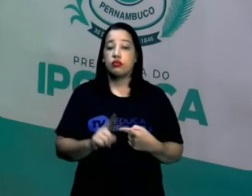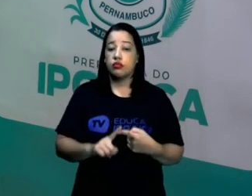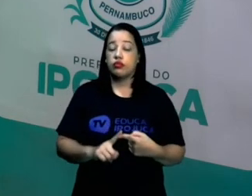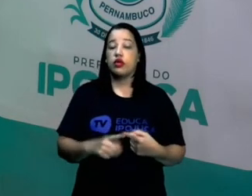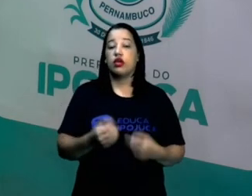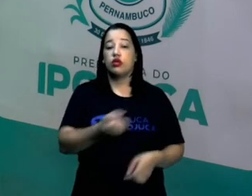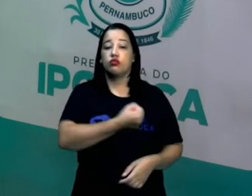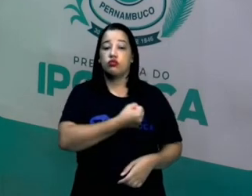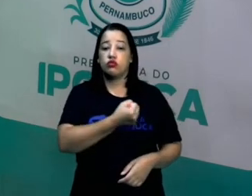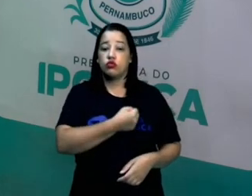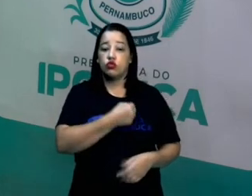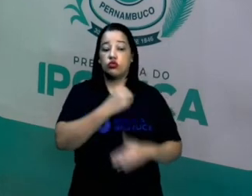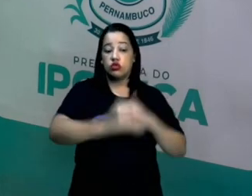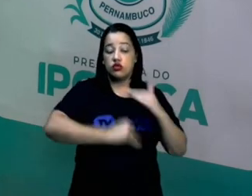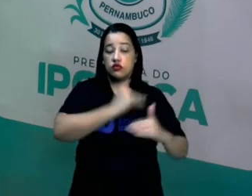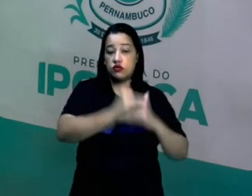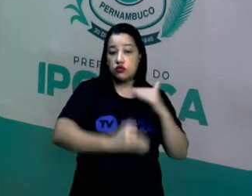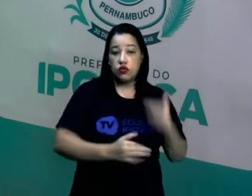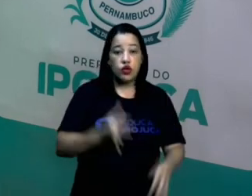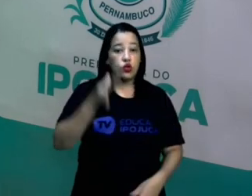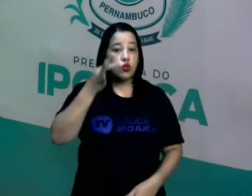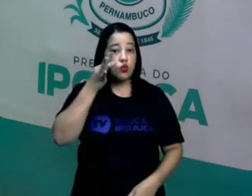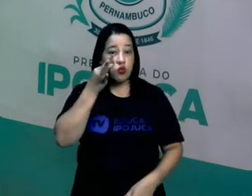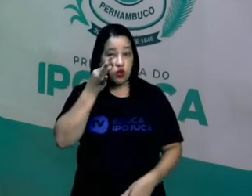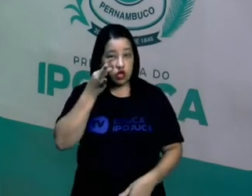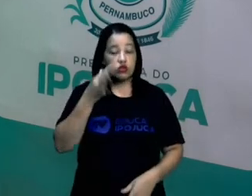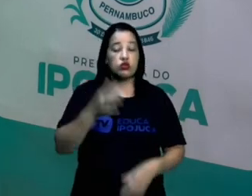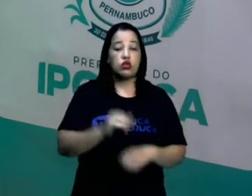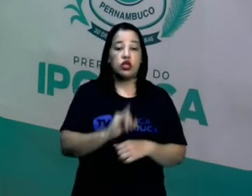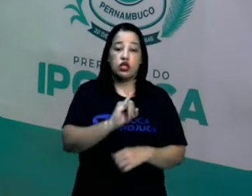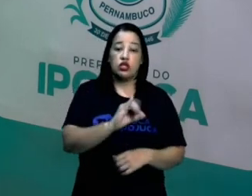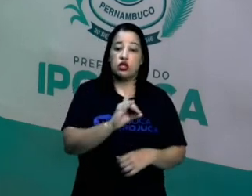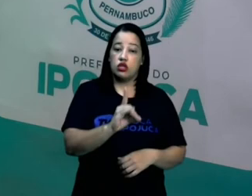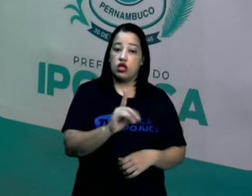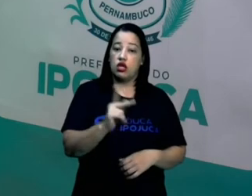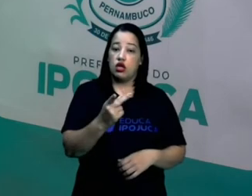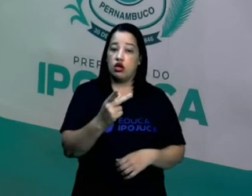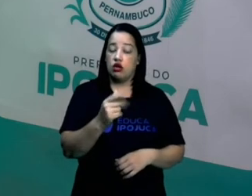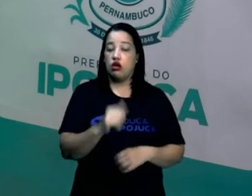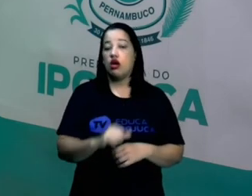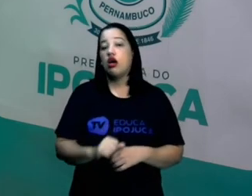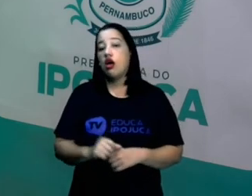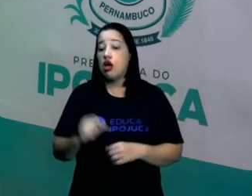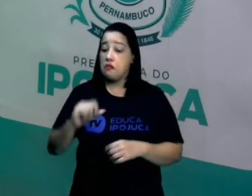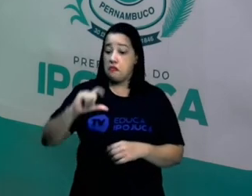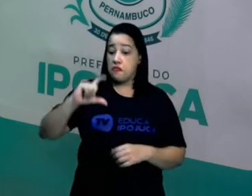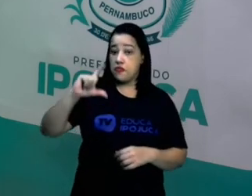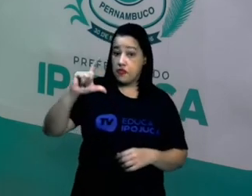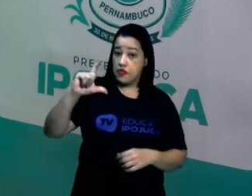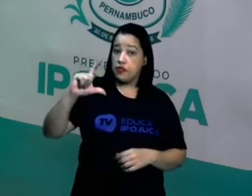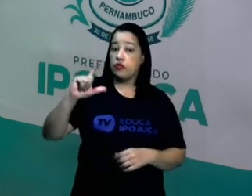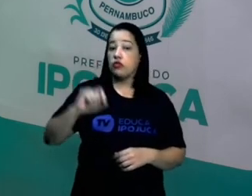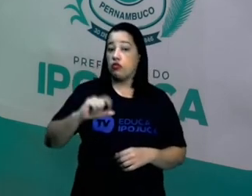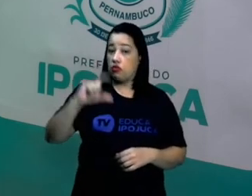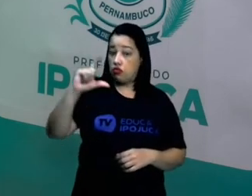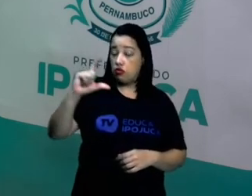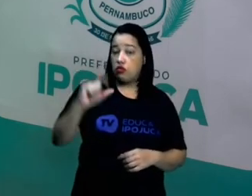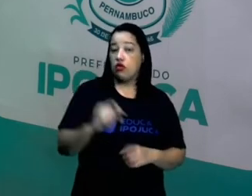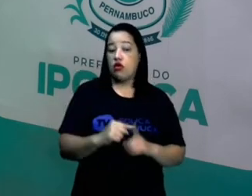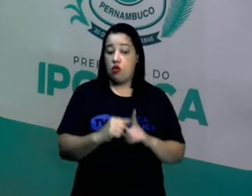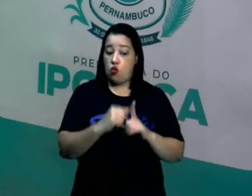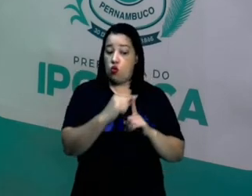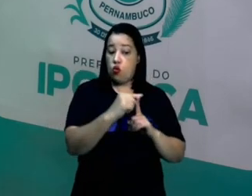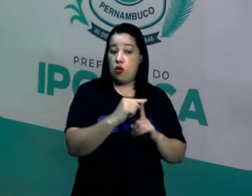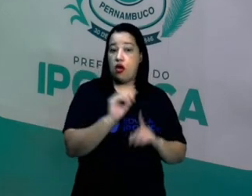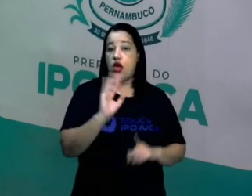o IDH do Brasil, em 2021, é considerado alto. Ainda está longe dos países